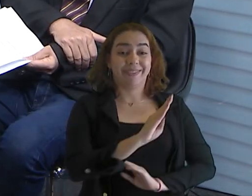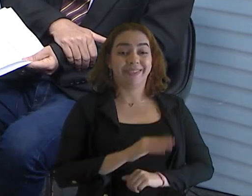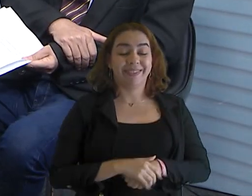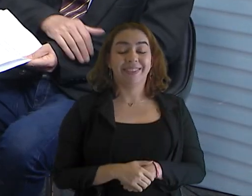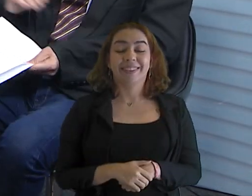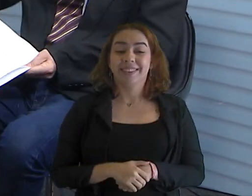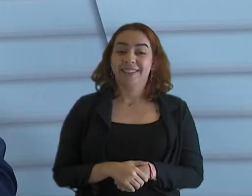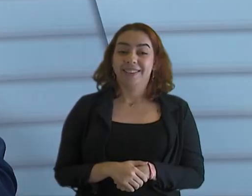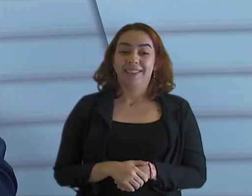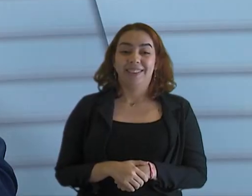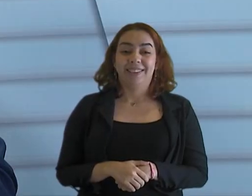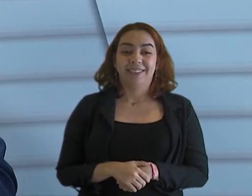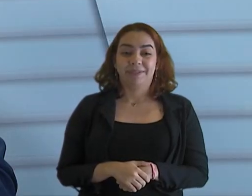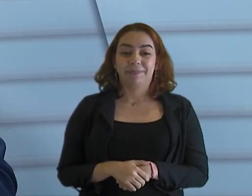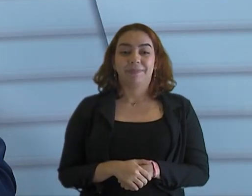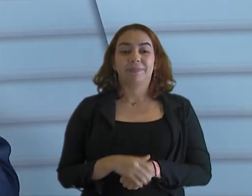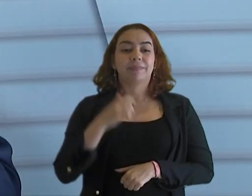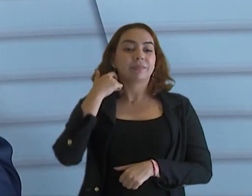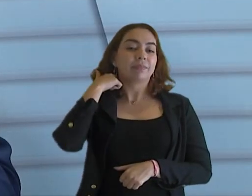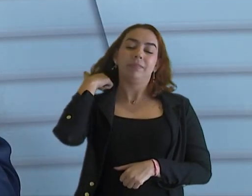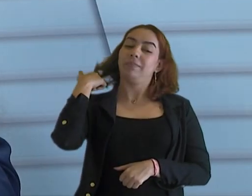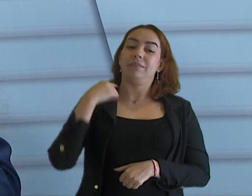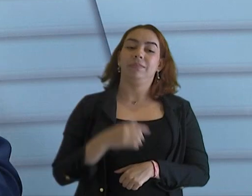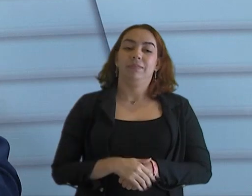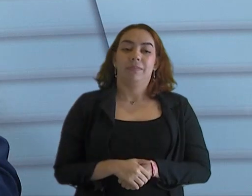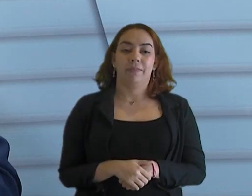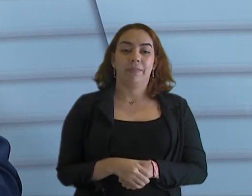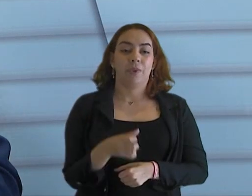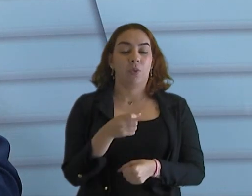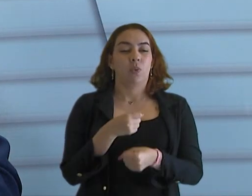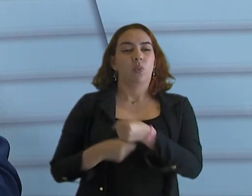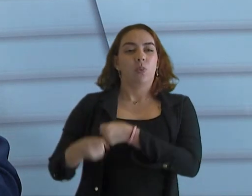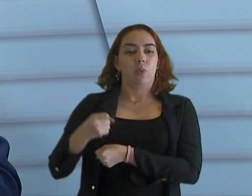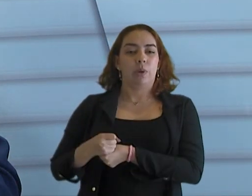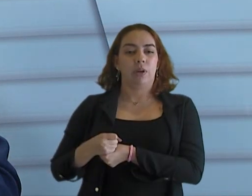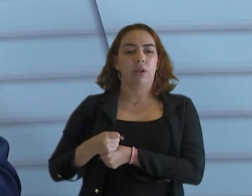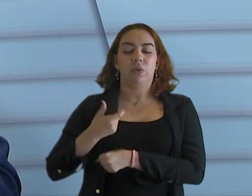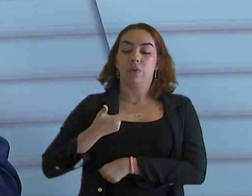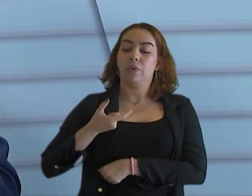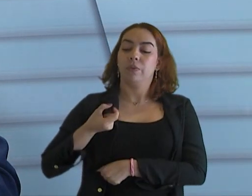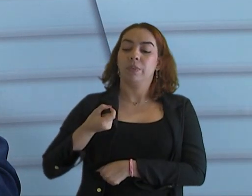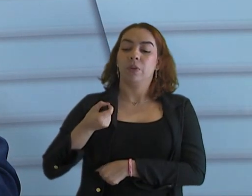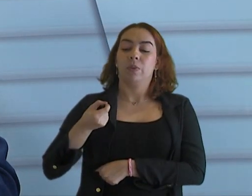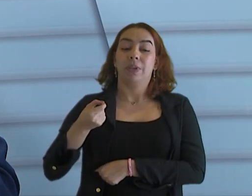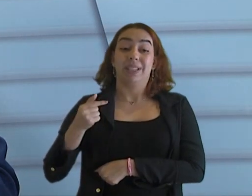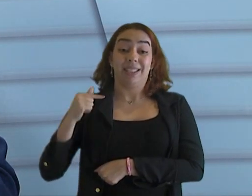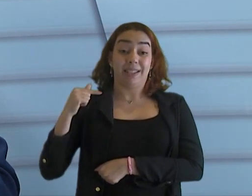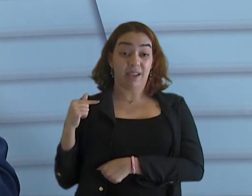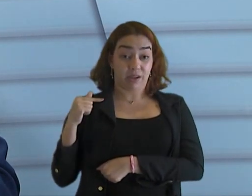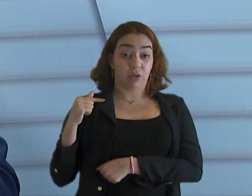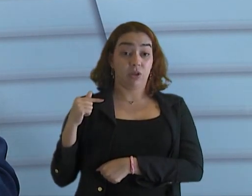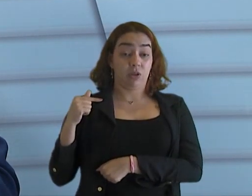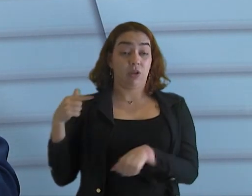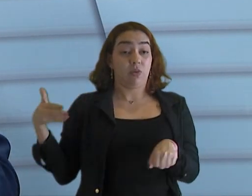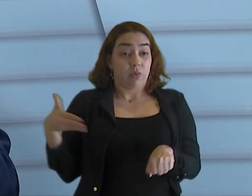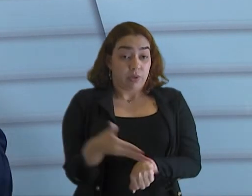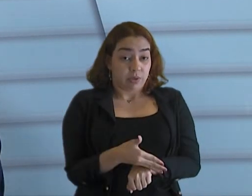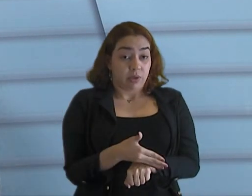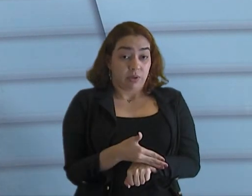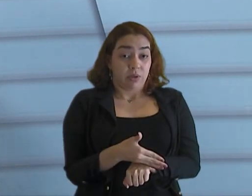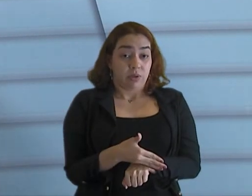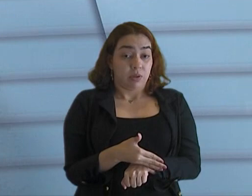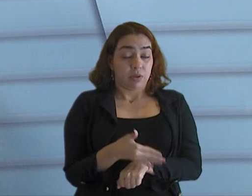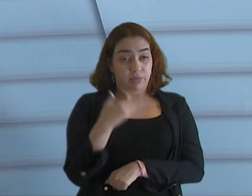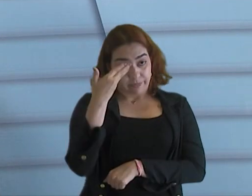Pois é, a gente parte assim. Eu entrei no tribunal em 2007, né? Então, realmente, quando você... É difícil